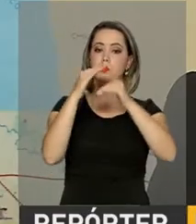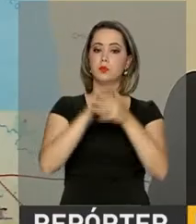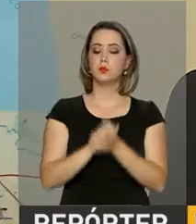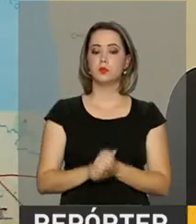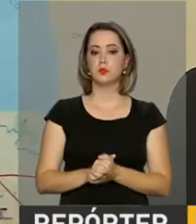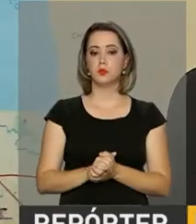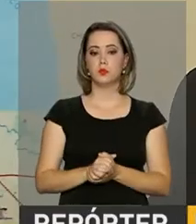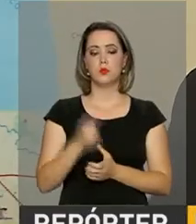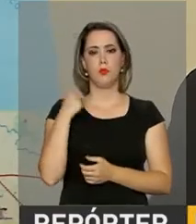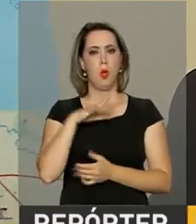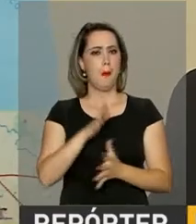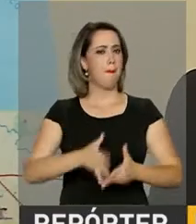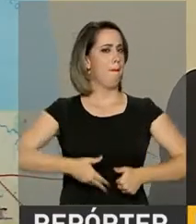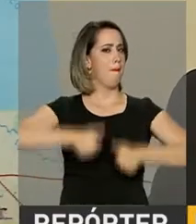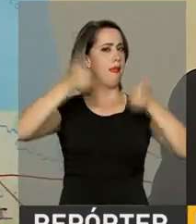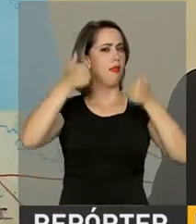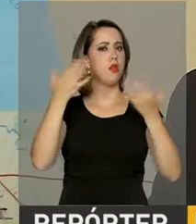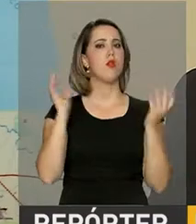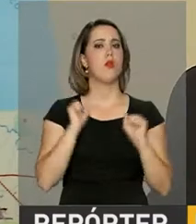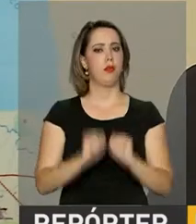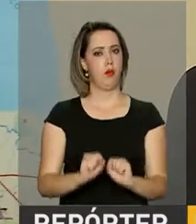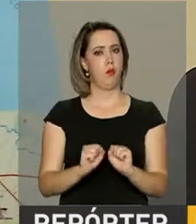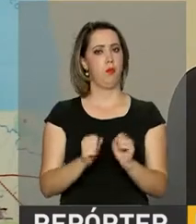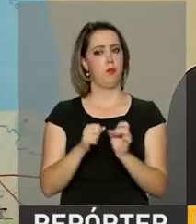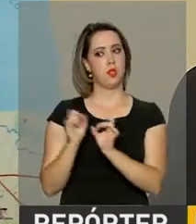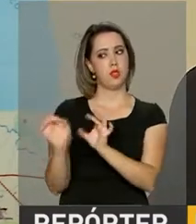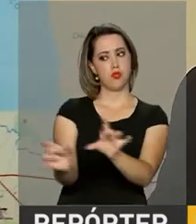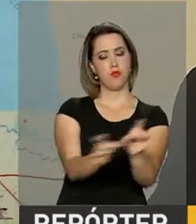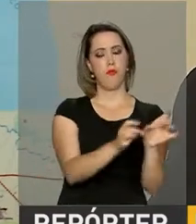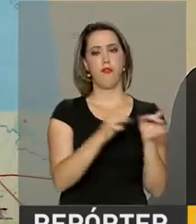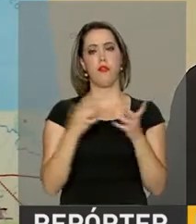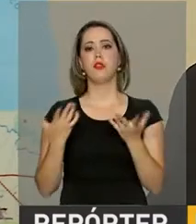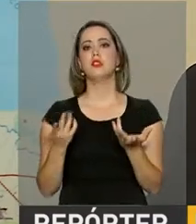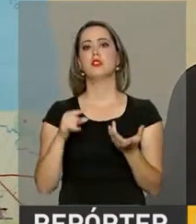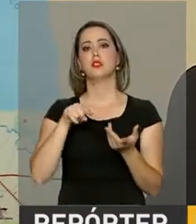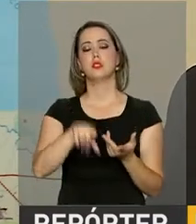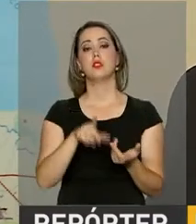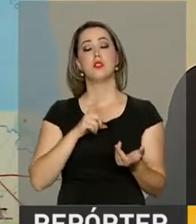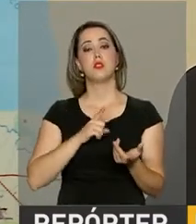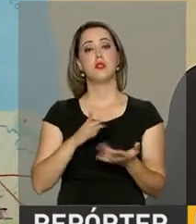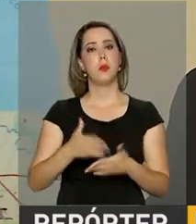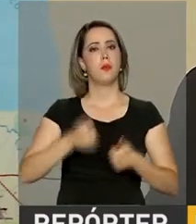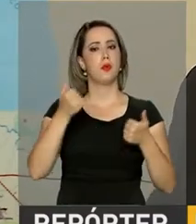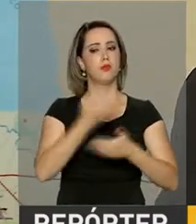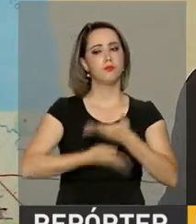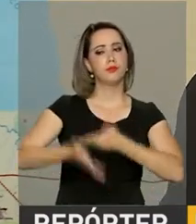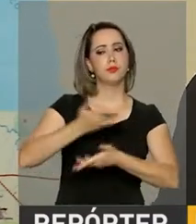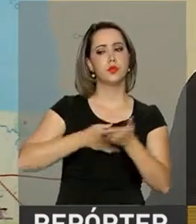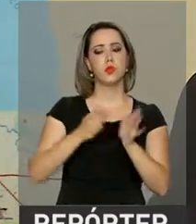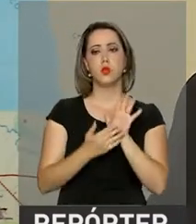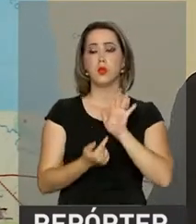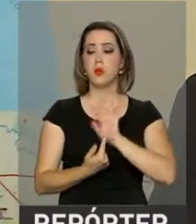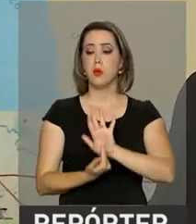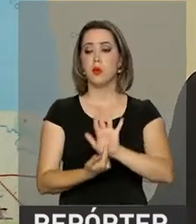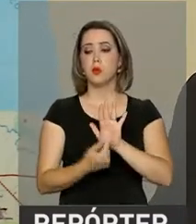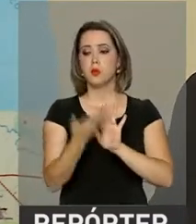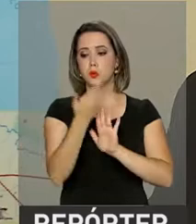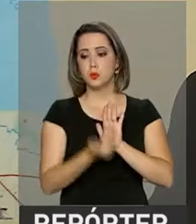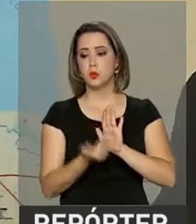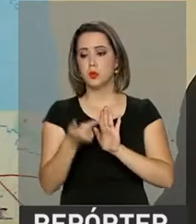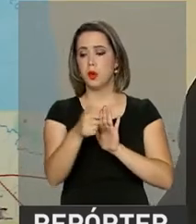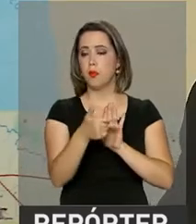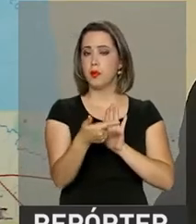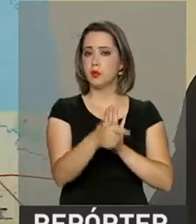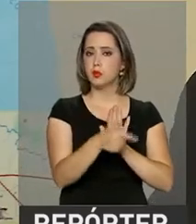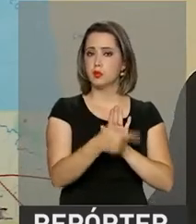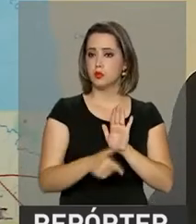decisão de melhorar o ambiente de competição, tornar o ambiente mais competitivo perante essas outras praças que